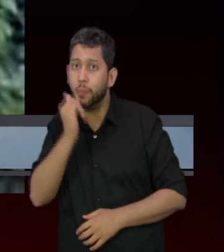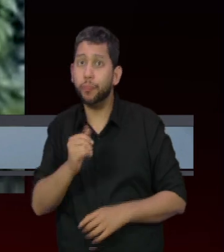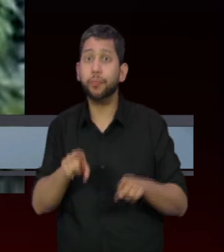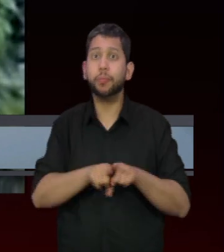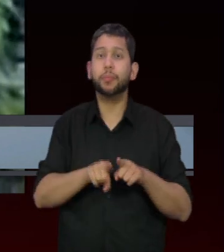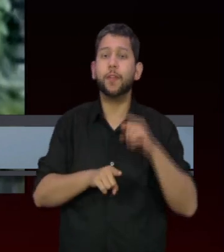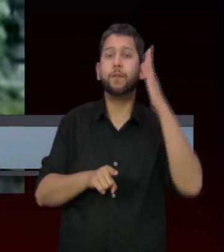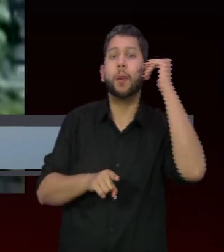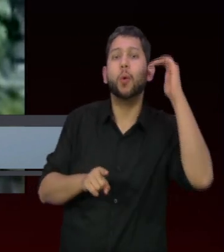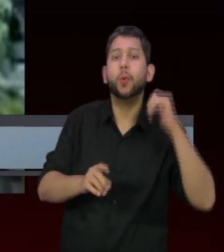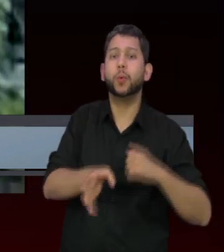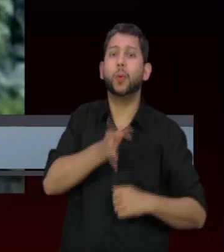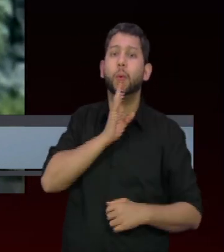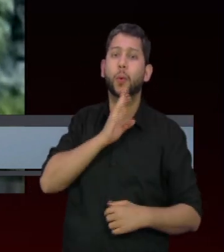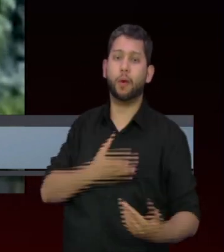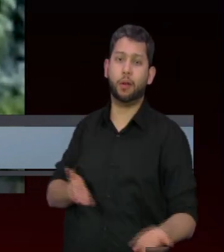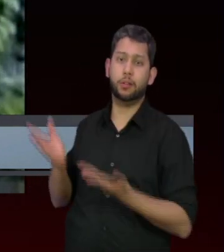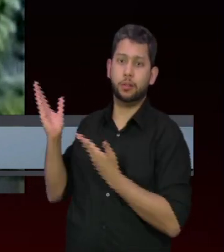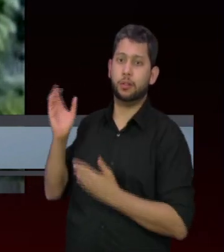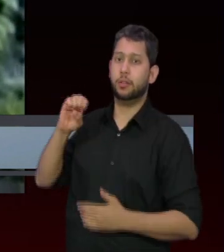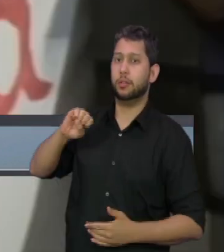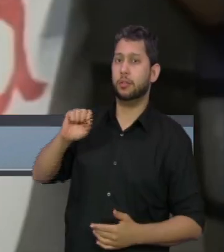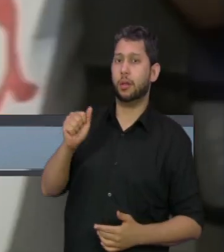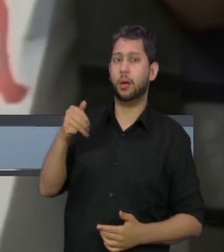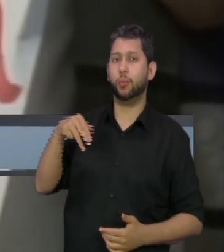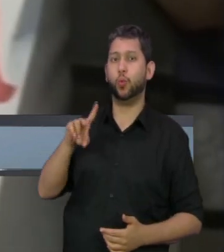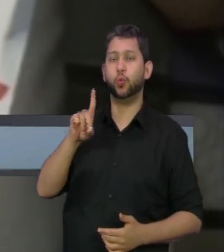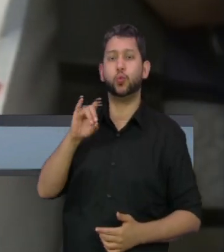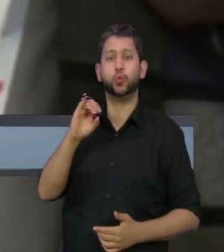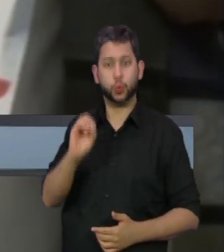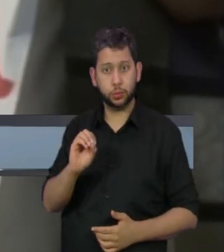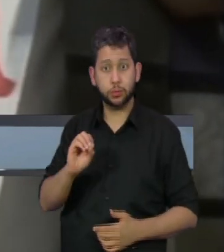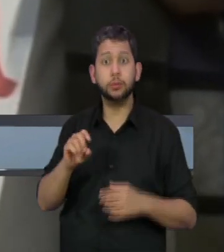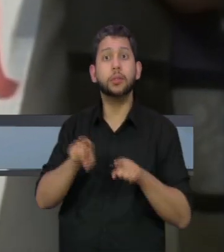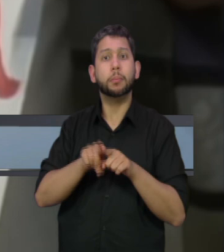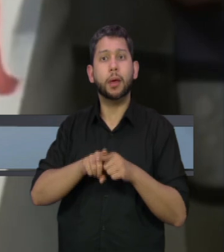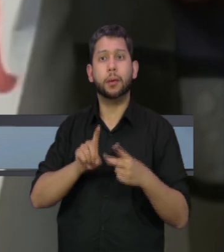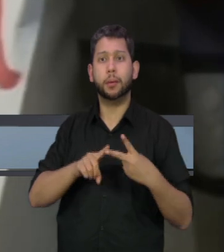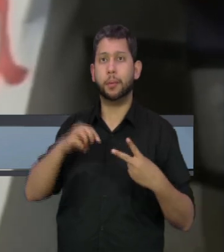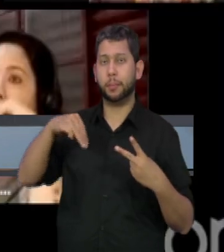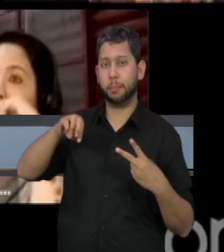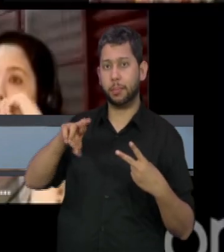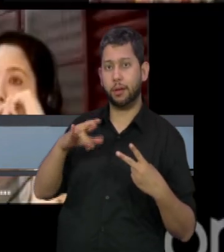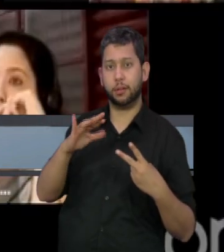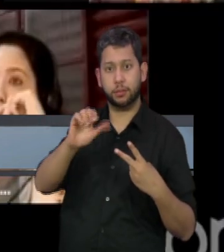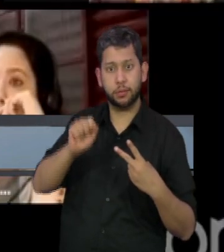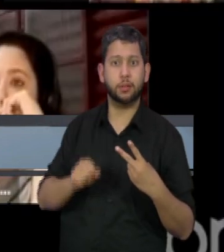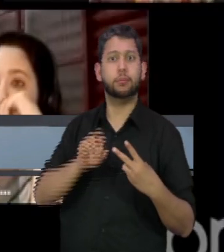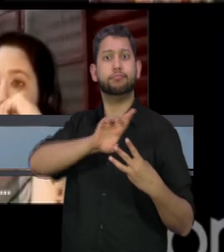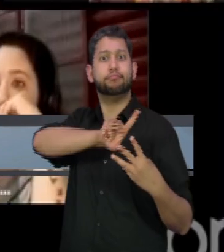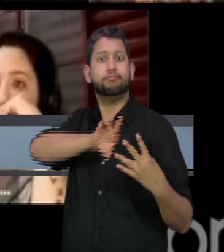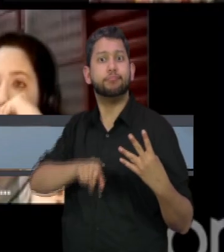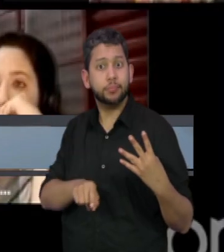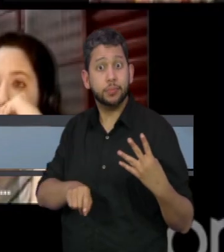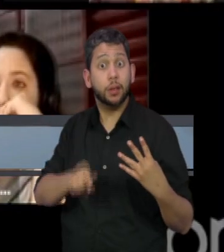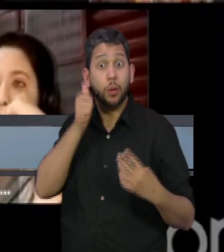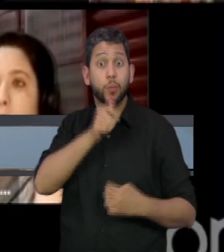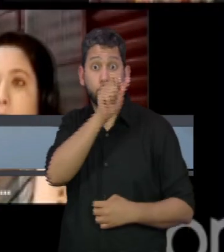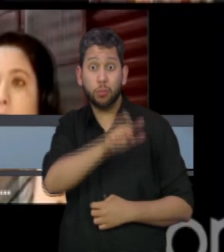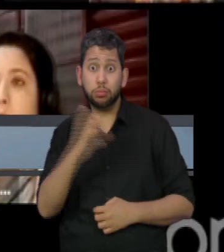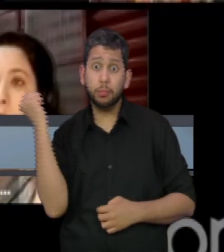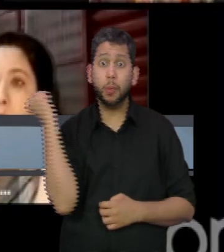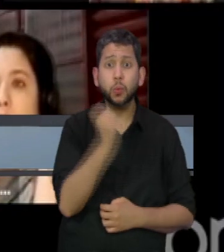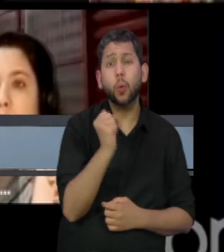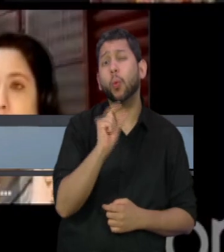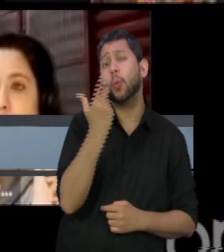famosos, né? Tem Elisa Samúdio, tem também a Mércia Nakashima, casos midiáticos, mas também